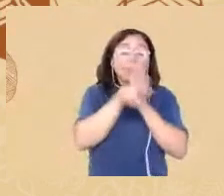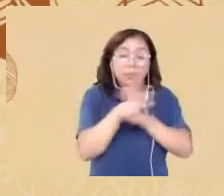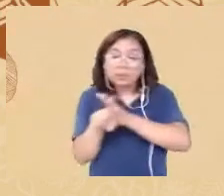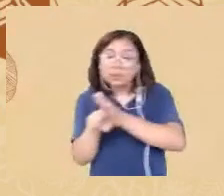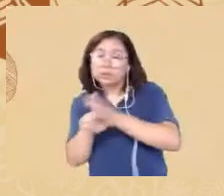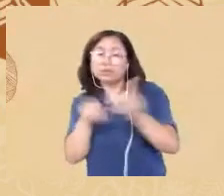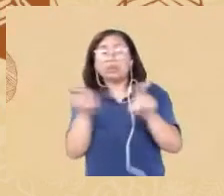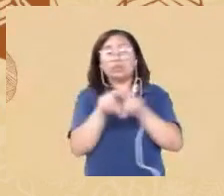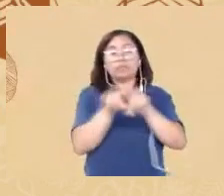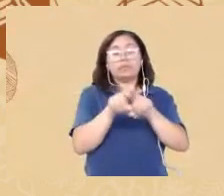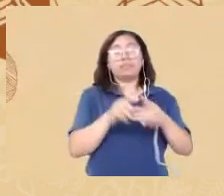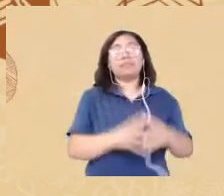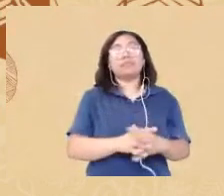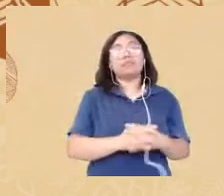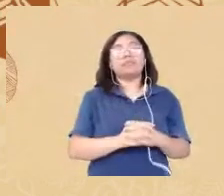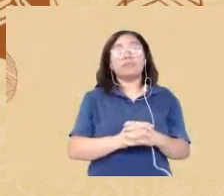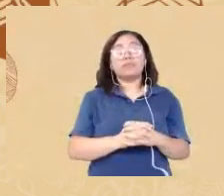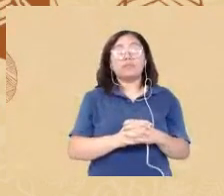obrigada